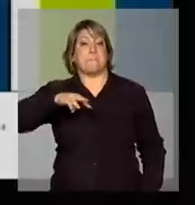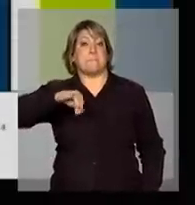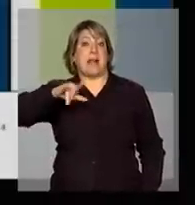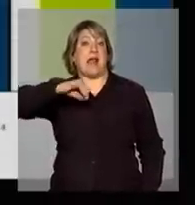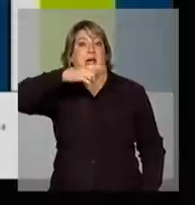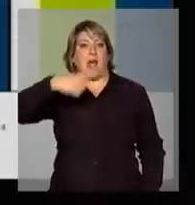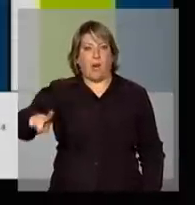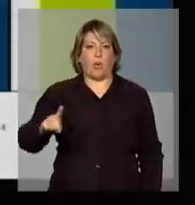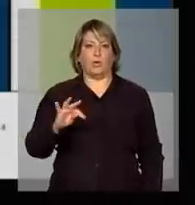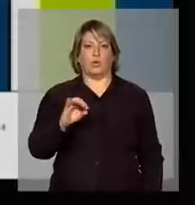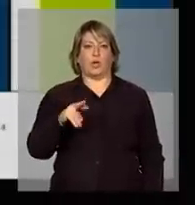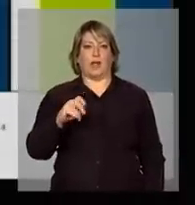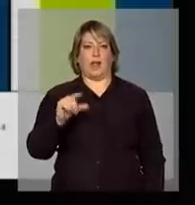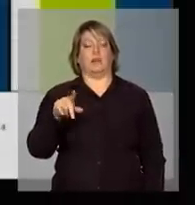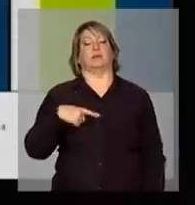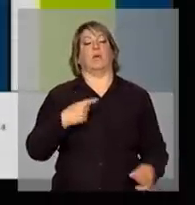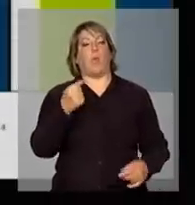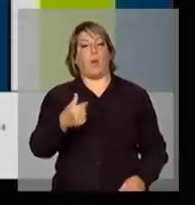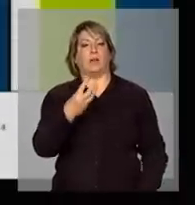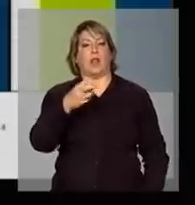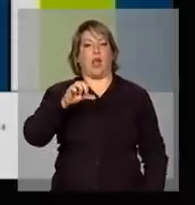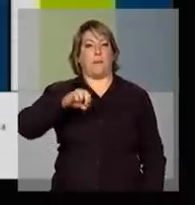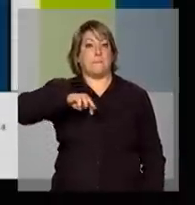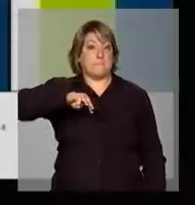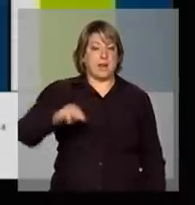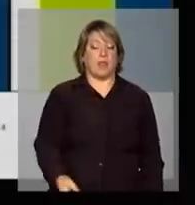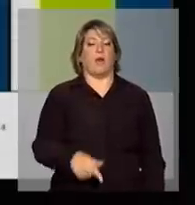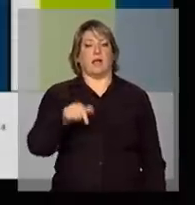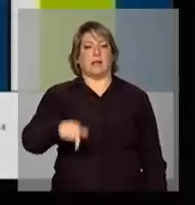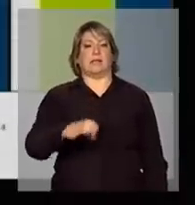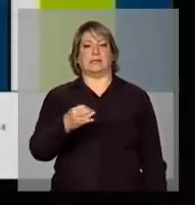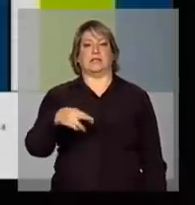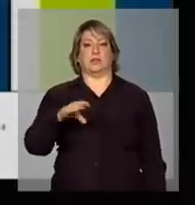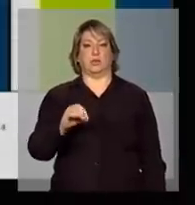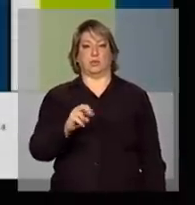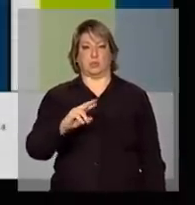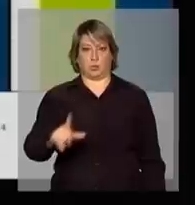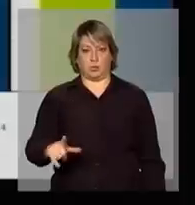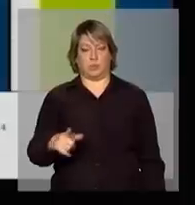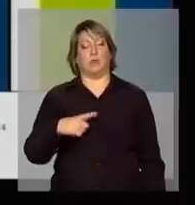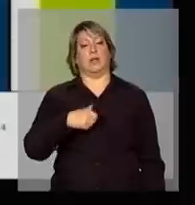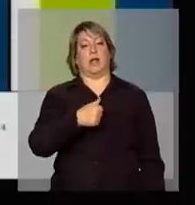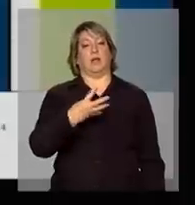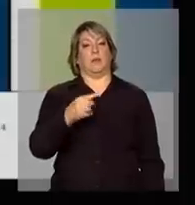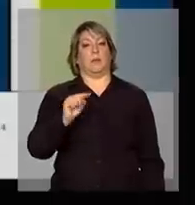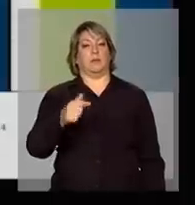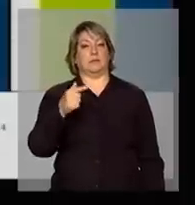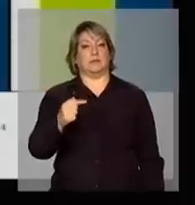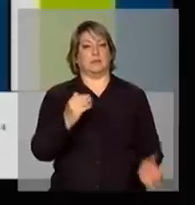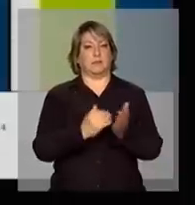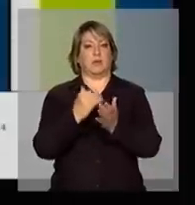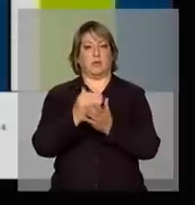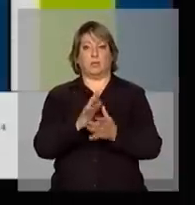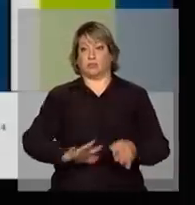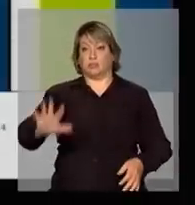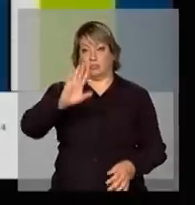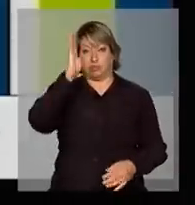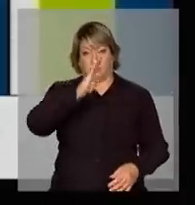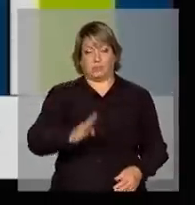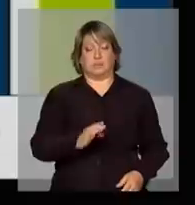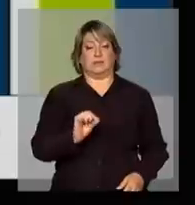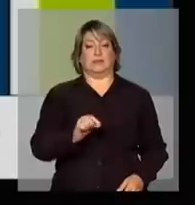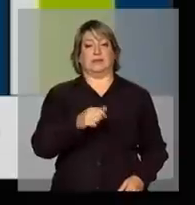39 milhões aqui no Centro-Sul, ou seja, um crescimento superior no Centro-Sul, 14,7, e nível de Brasil, 13